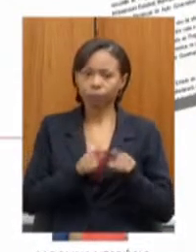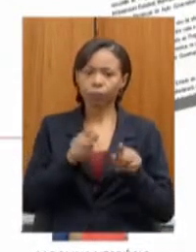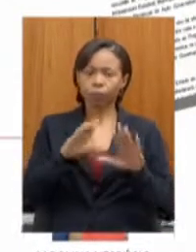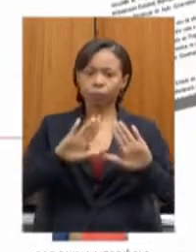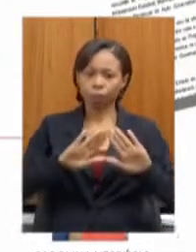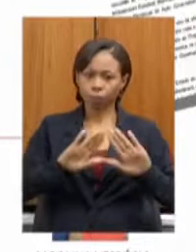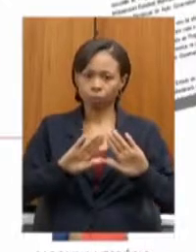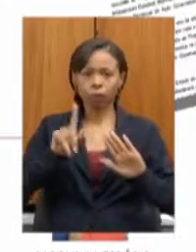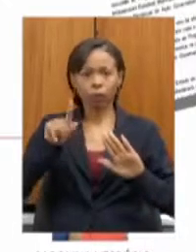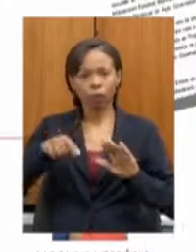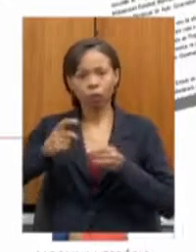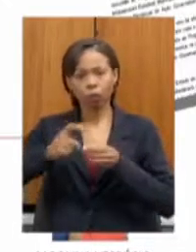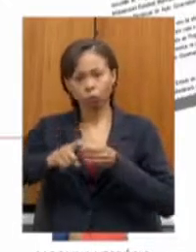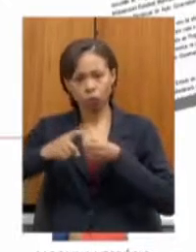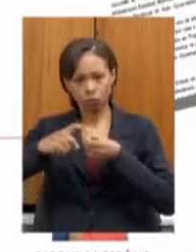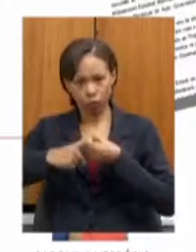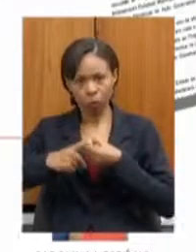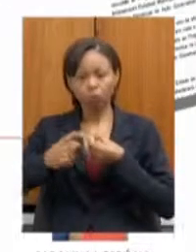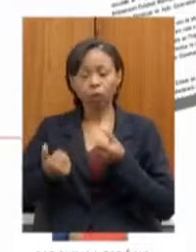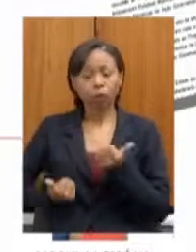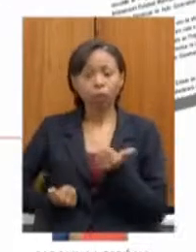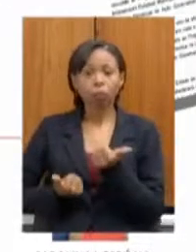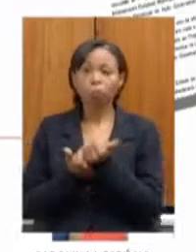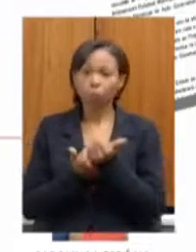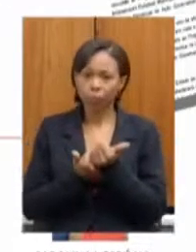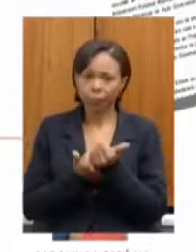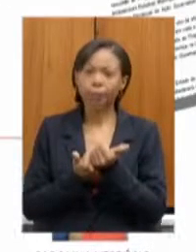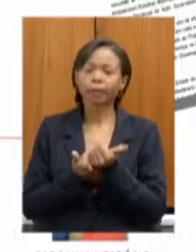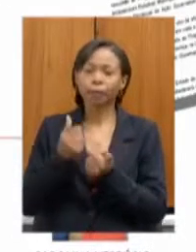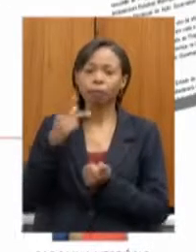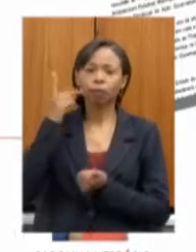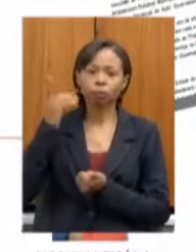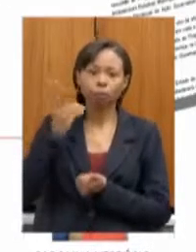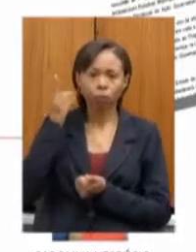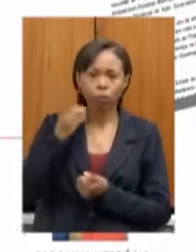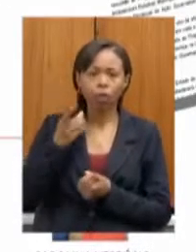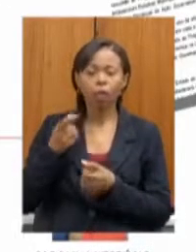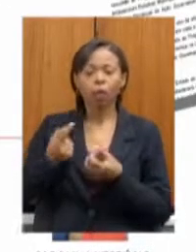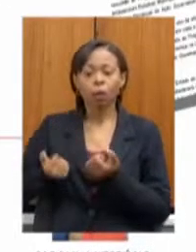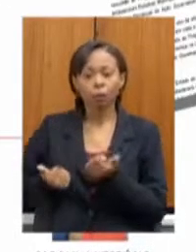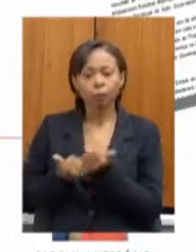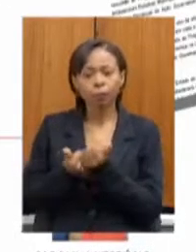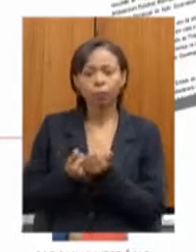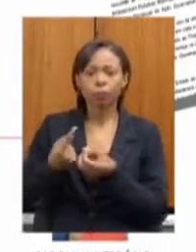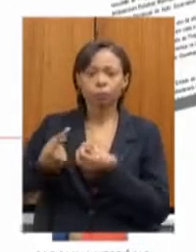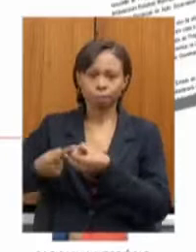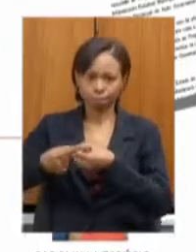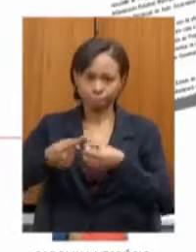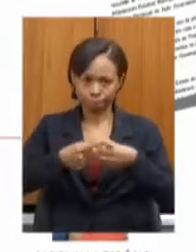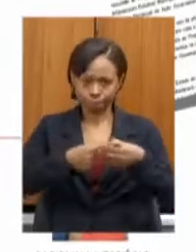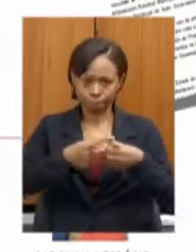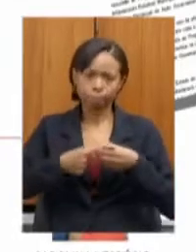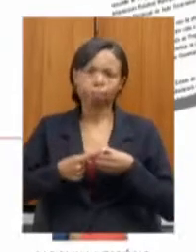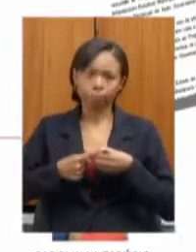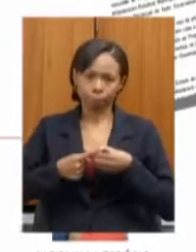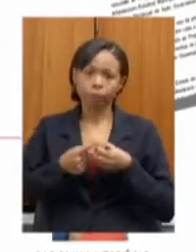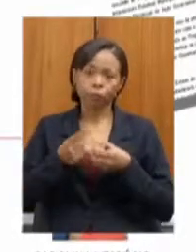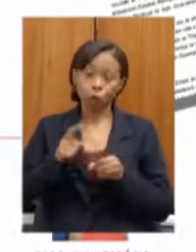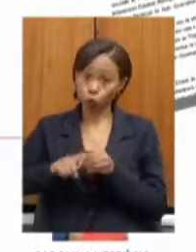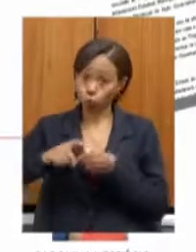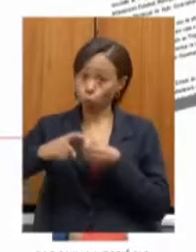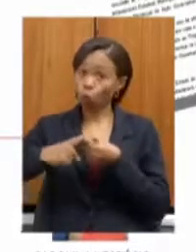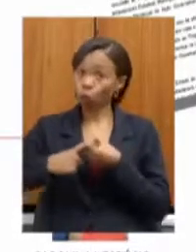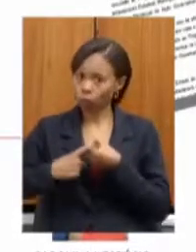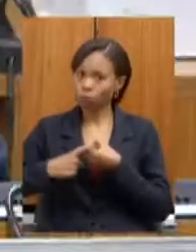e o nosso papel aqui é apoiar tanto os deputados como os municípios, os nossos convênios, nós